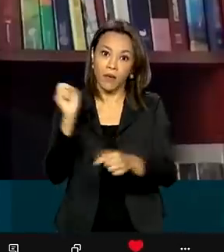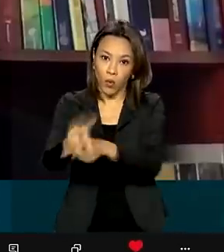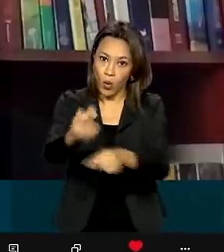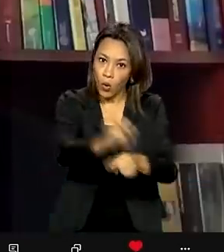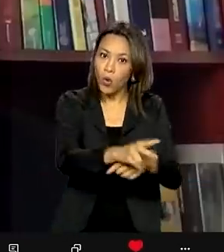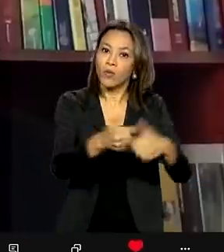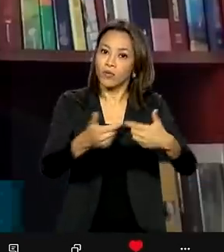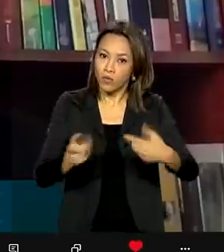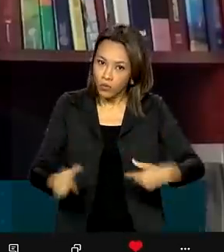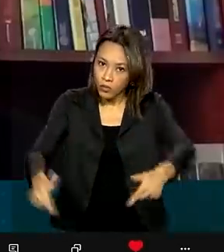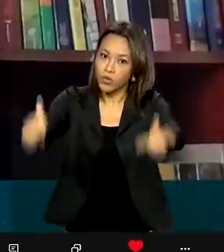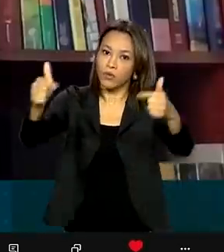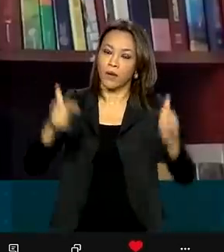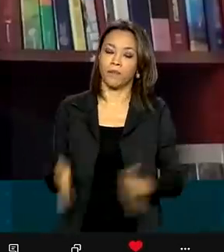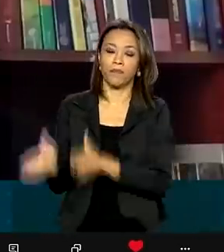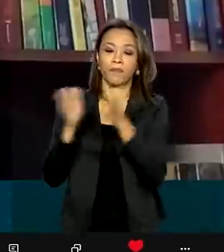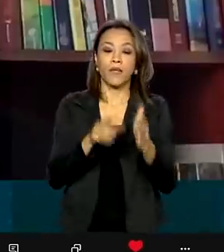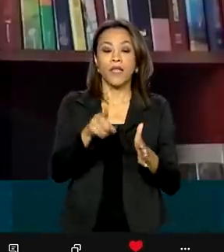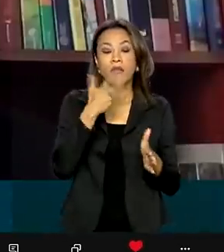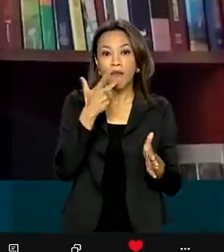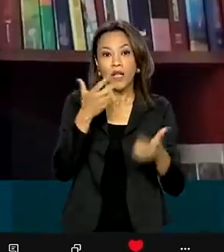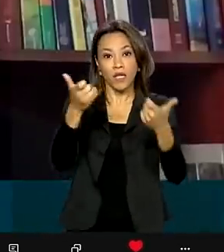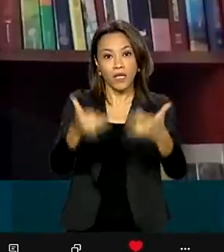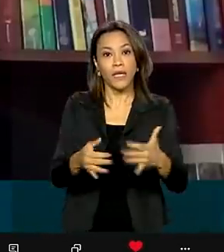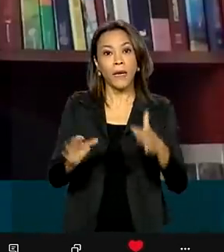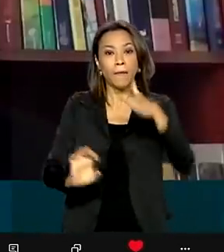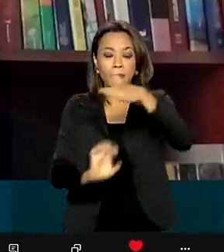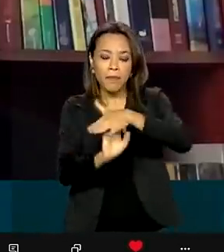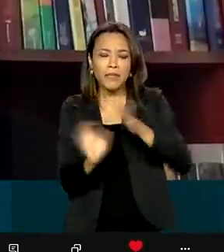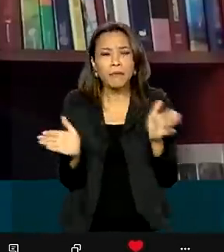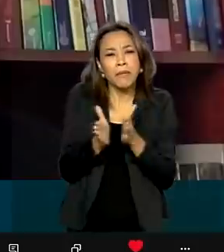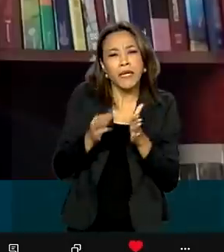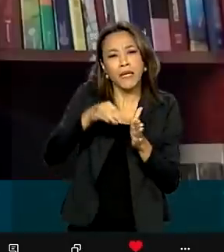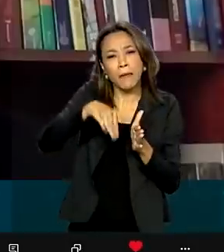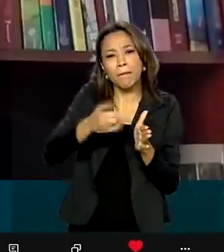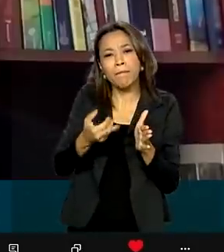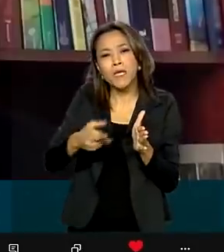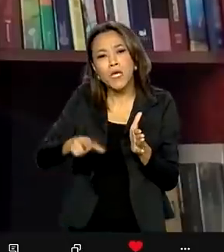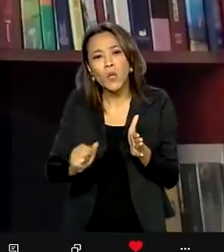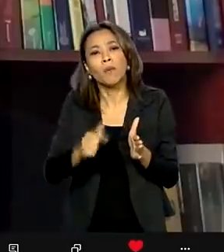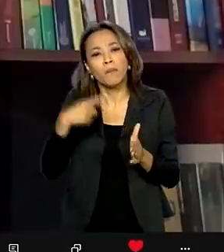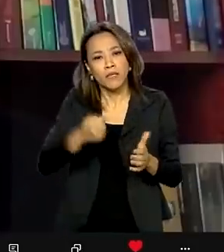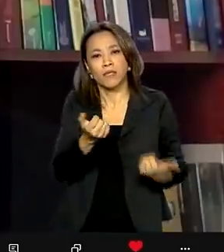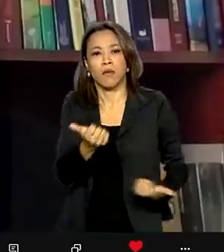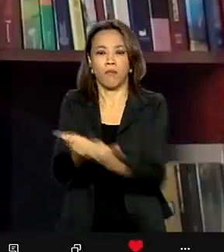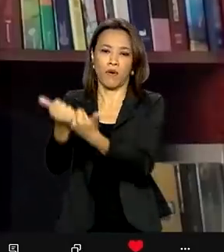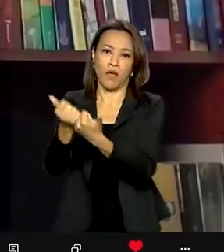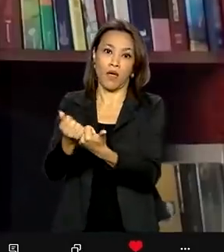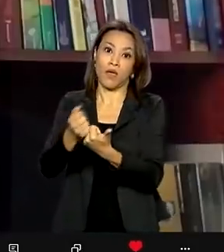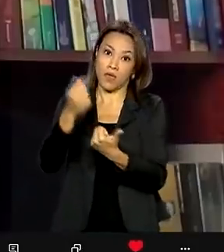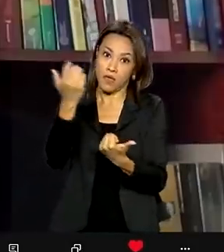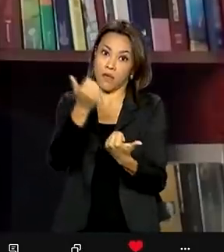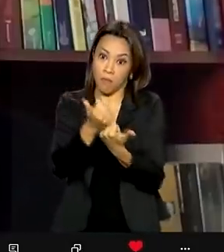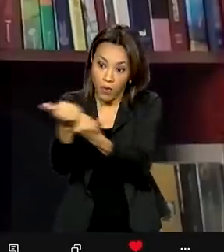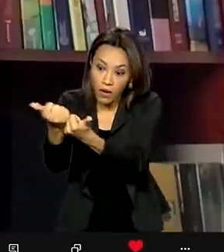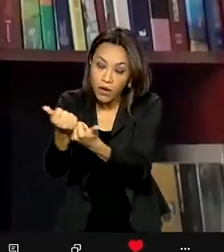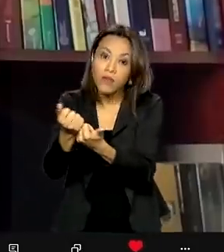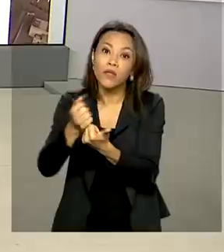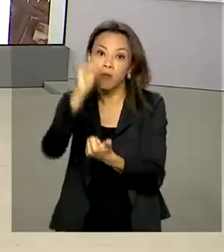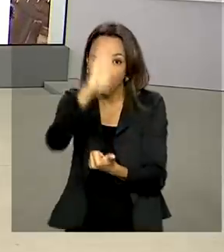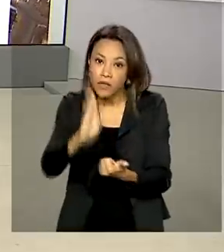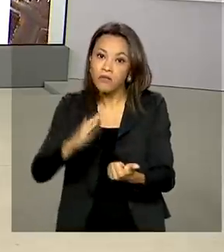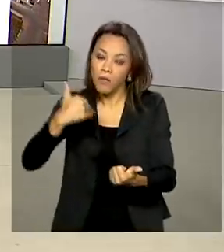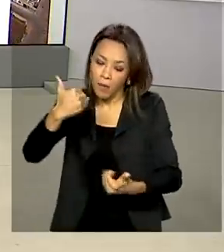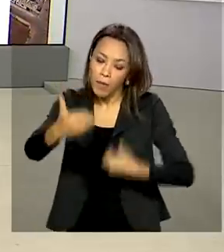pequena empresa tem que ser apoiada e ao apoiá-la o Brasil retoma, sem dúvida, o seu desenvolvimento, o seu crescimento.